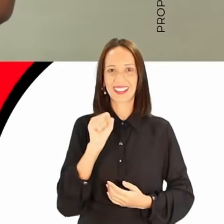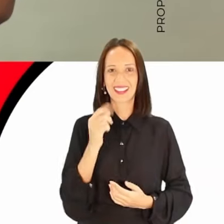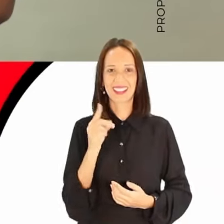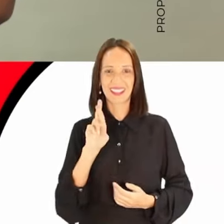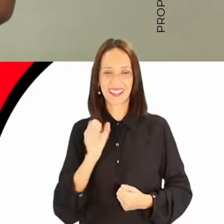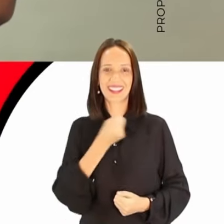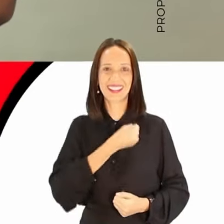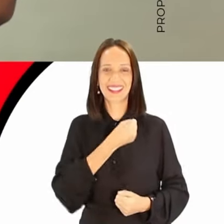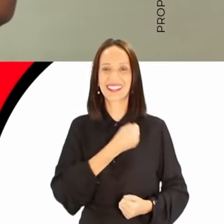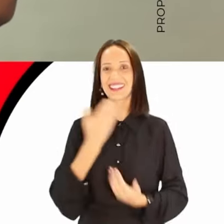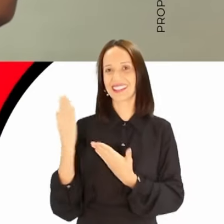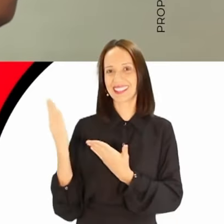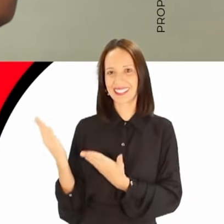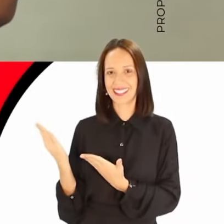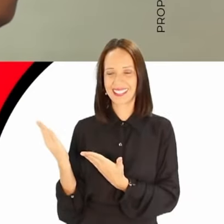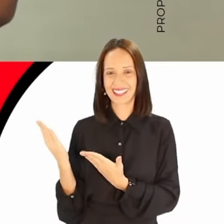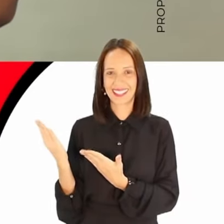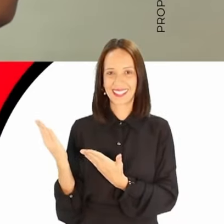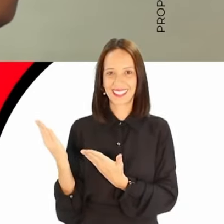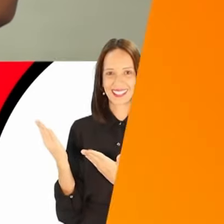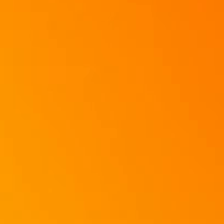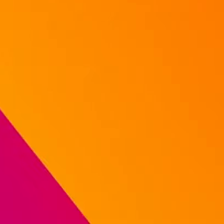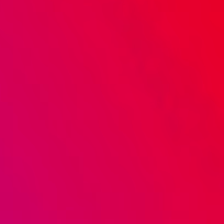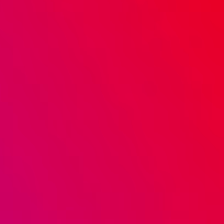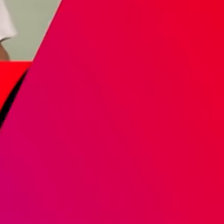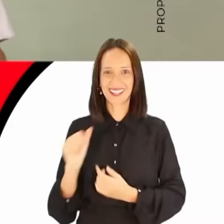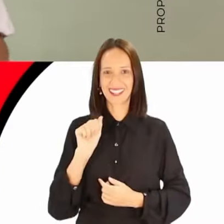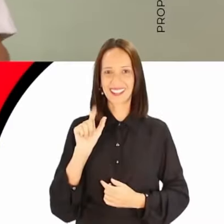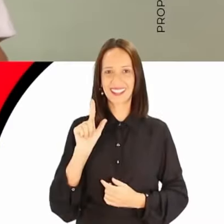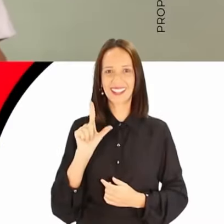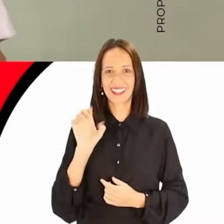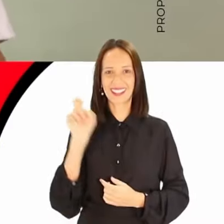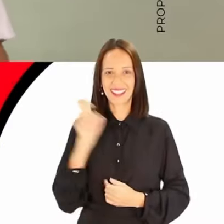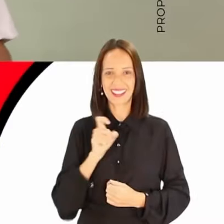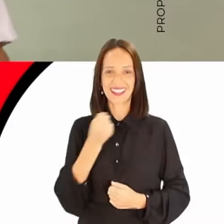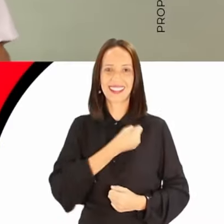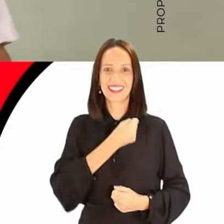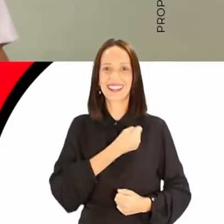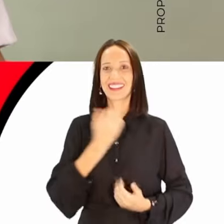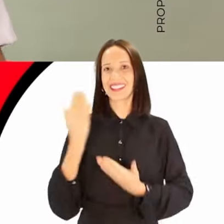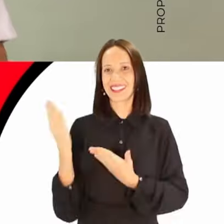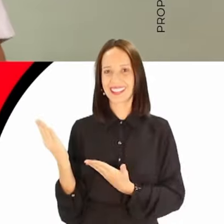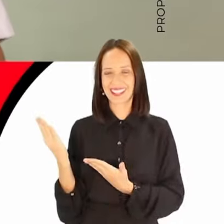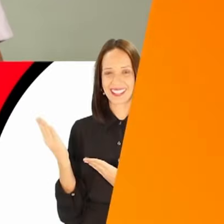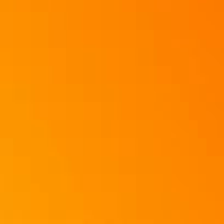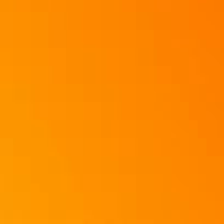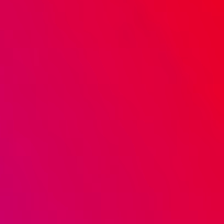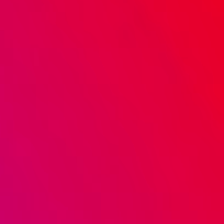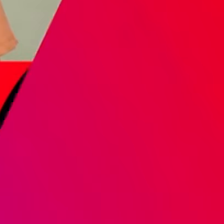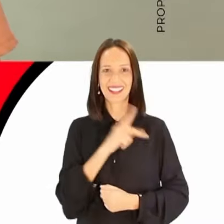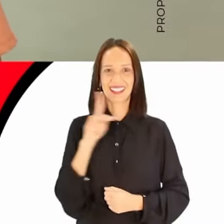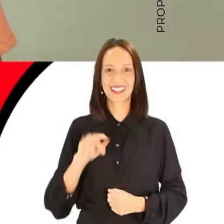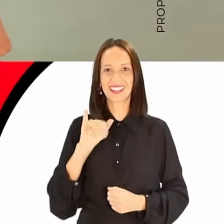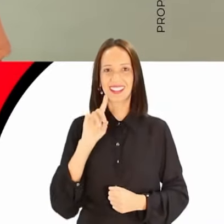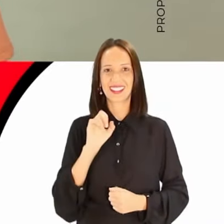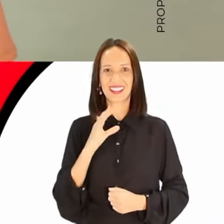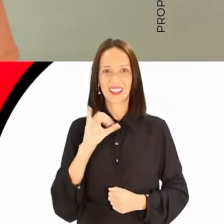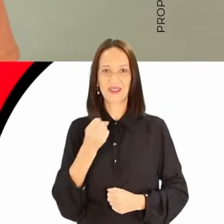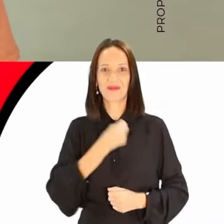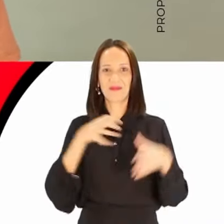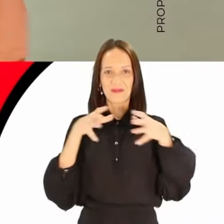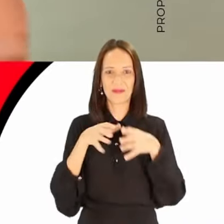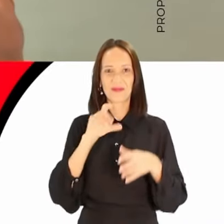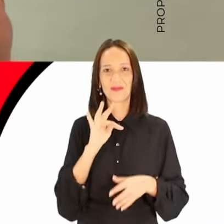Sandra Ramalhoso, 50-4-5-6. Alex Fernandes, 50-0-53. Professor Idalício do